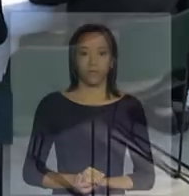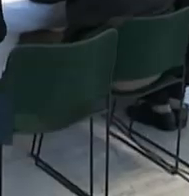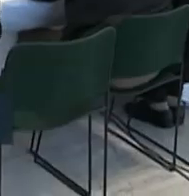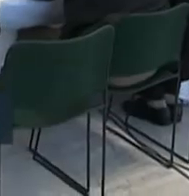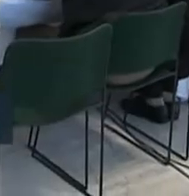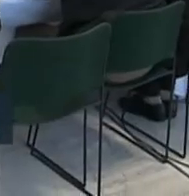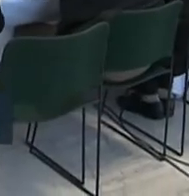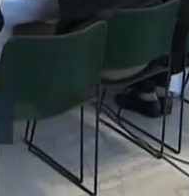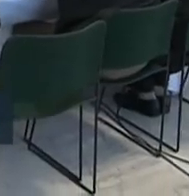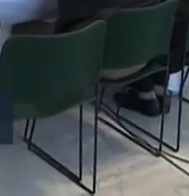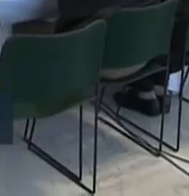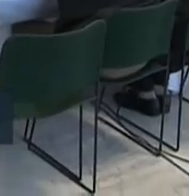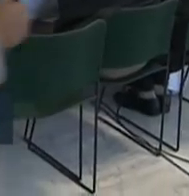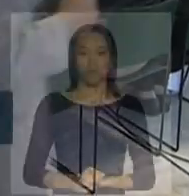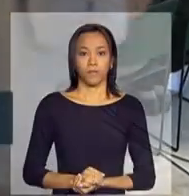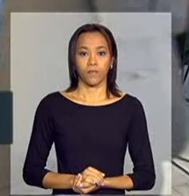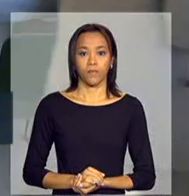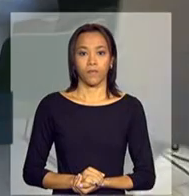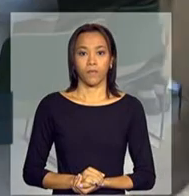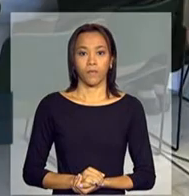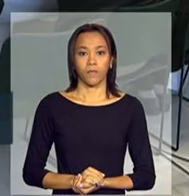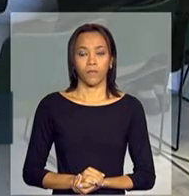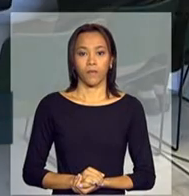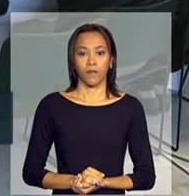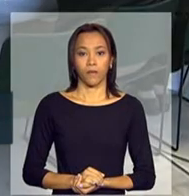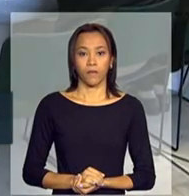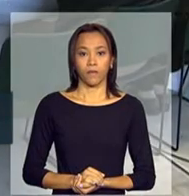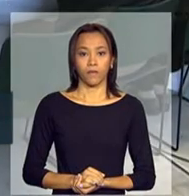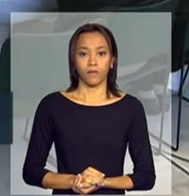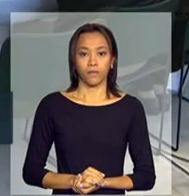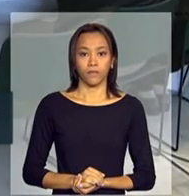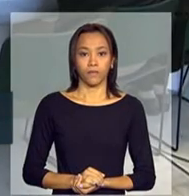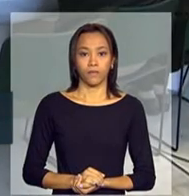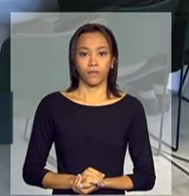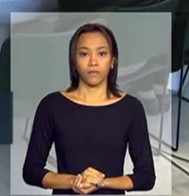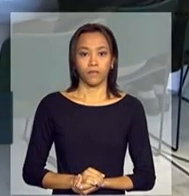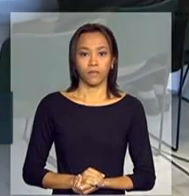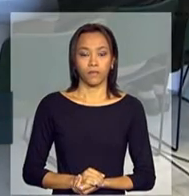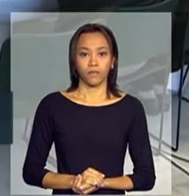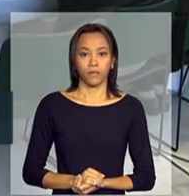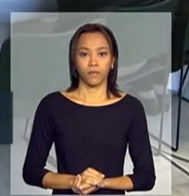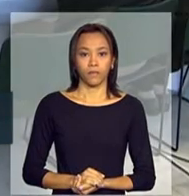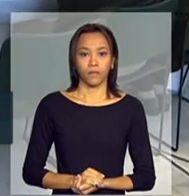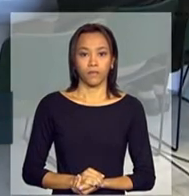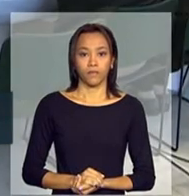Vejo tecnicamente. Eu queria ainda... O fazemos? O que? Não. Não, importante.